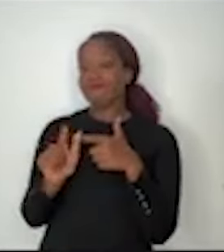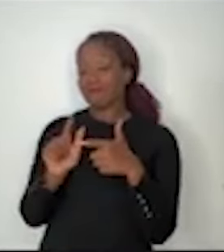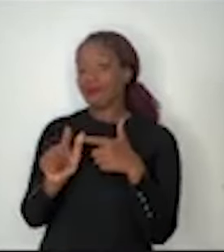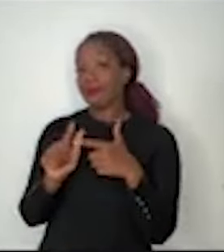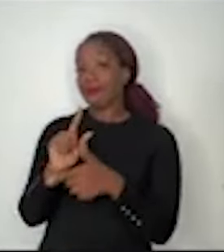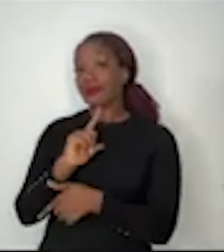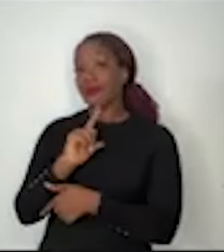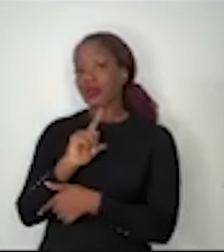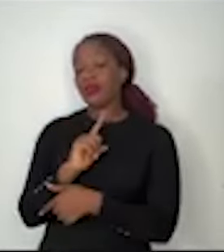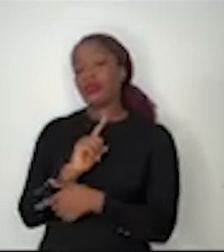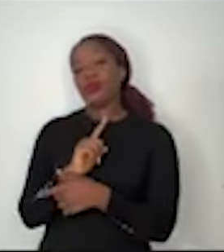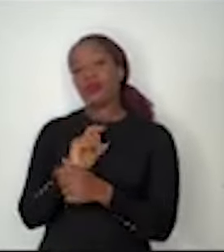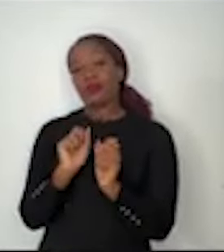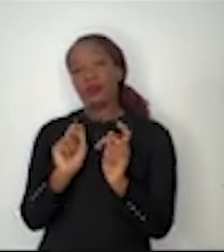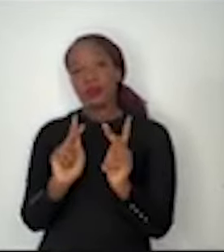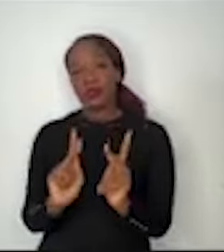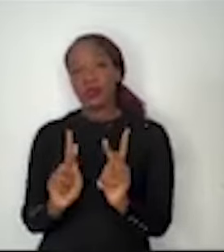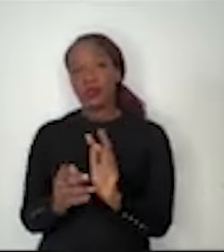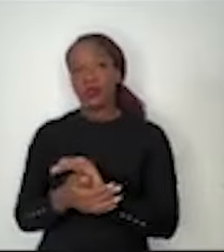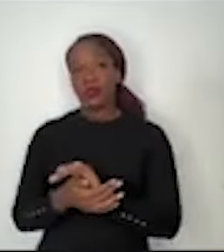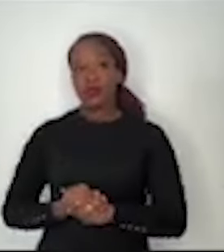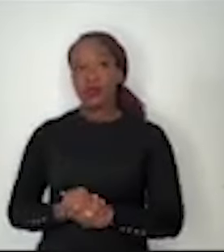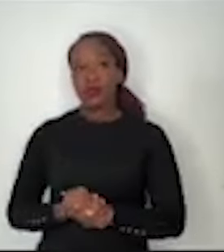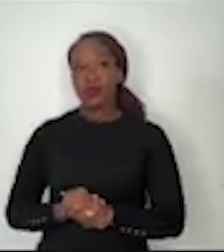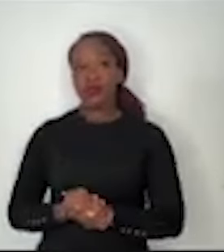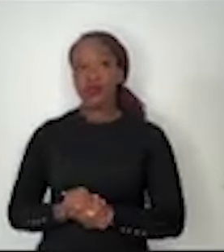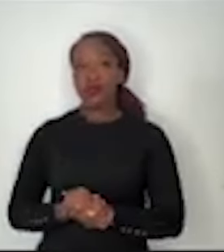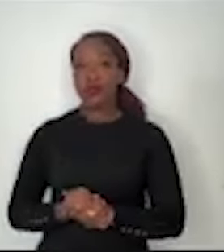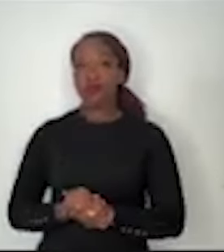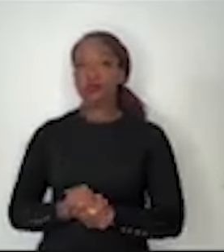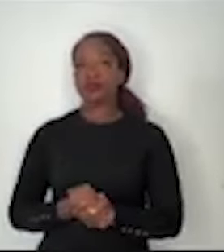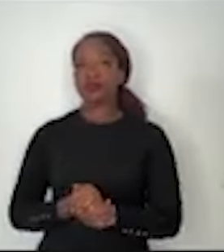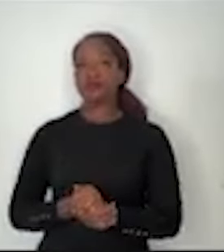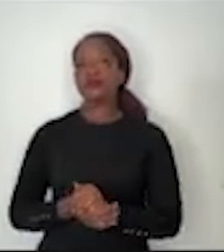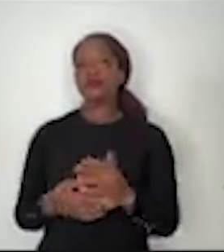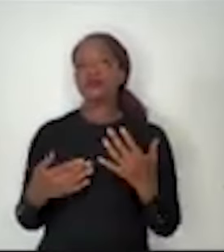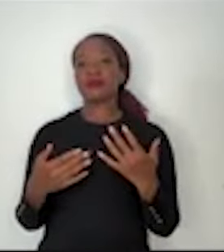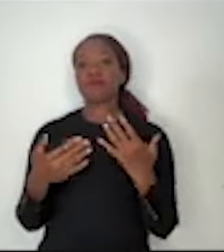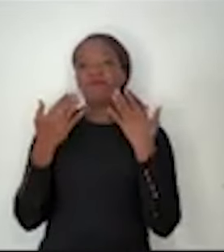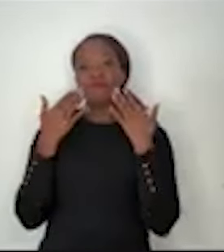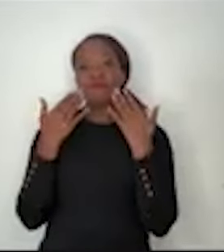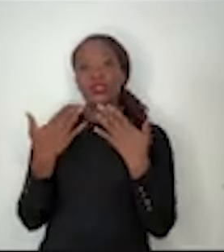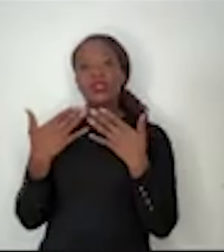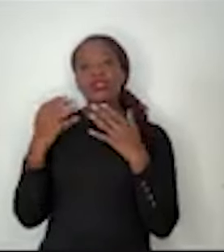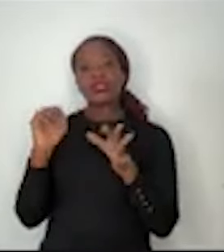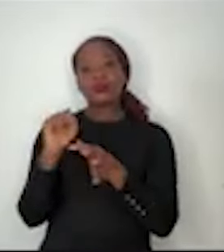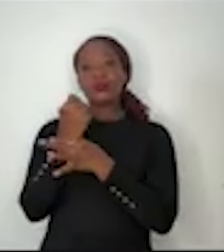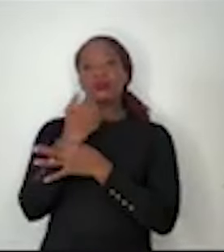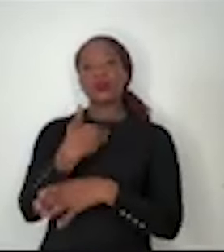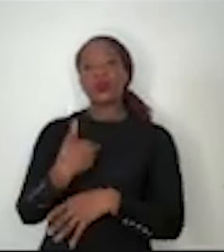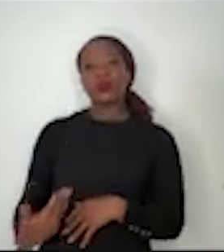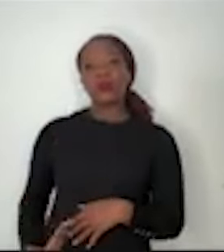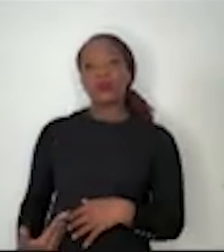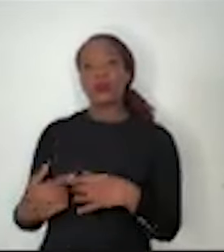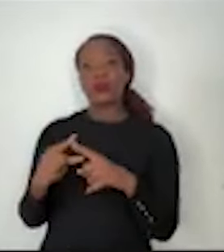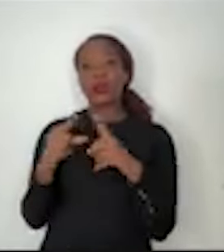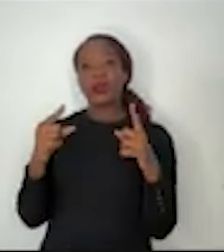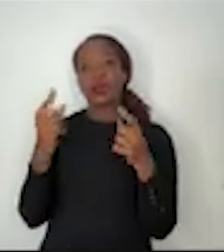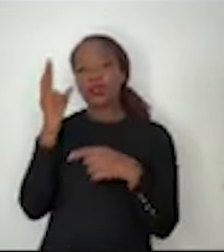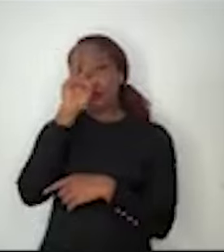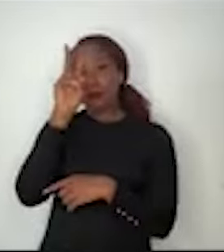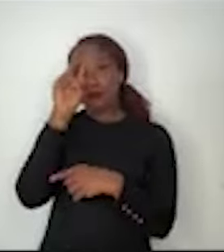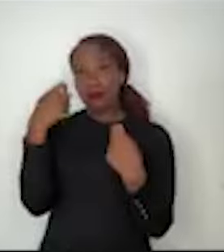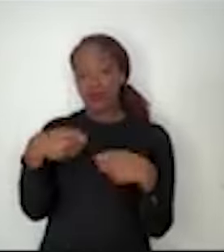que pobreza e desigualdade repercutem sobre a segurança pública, mas é preciso lembrar que pobre também